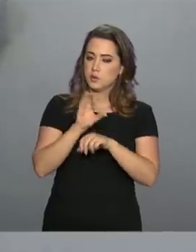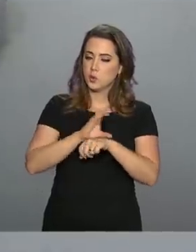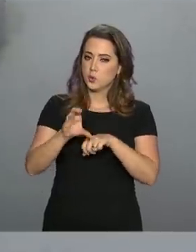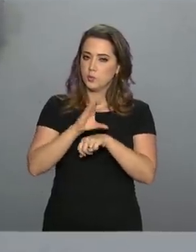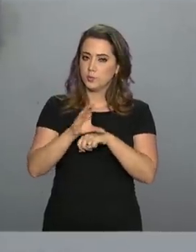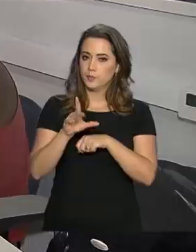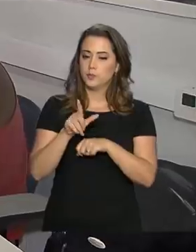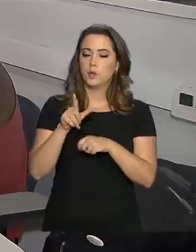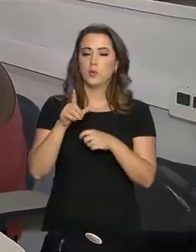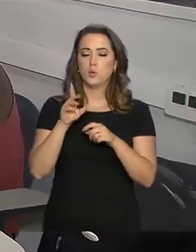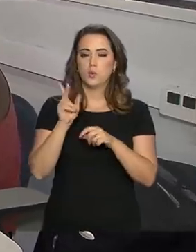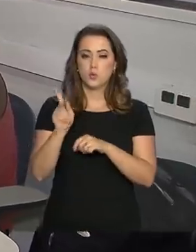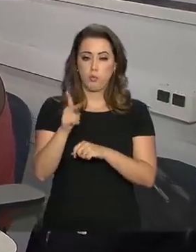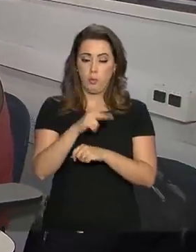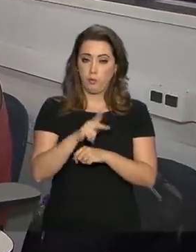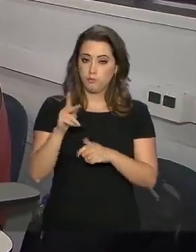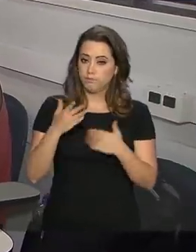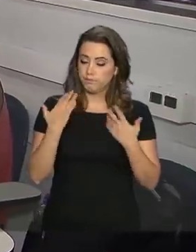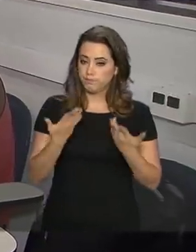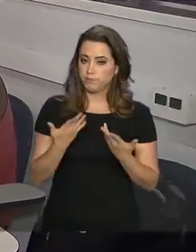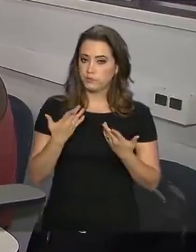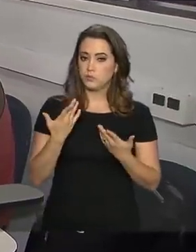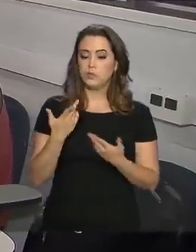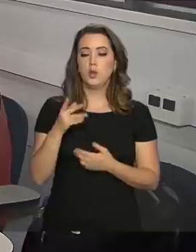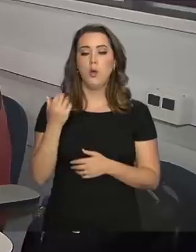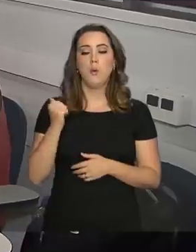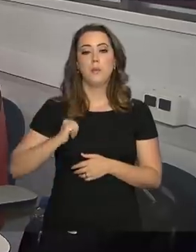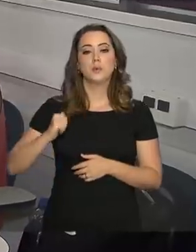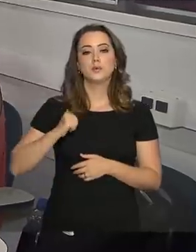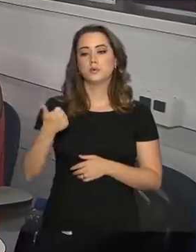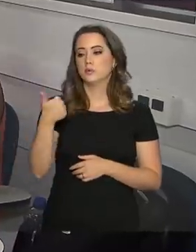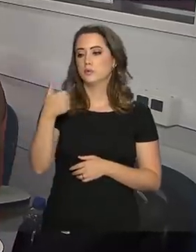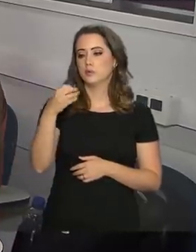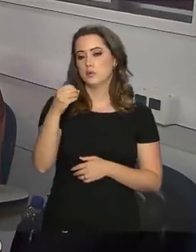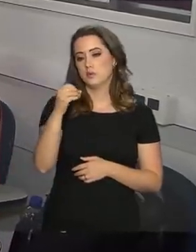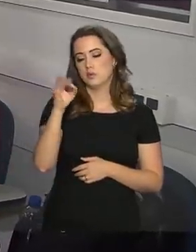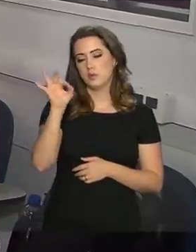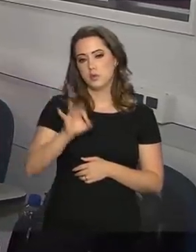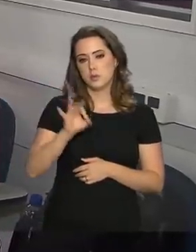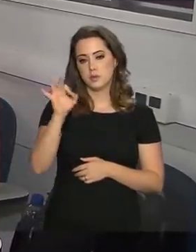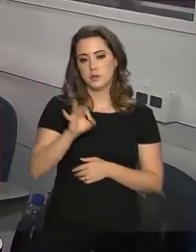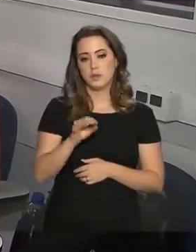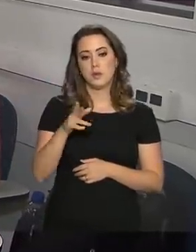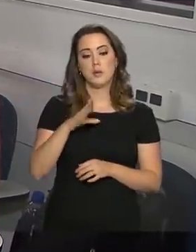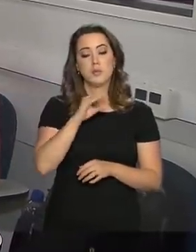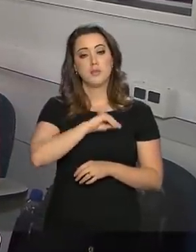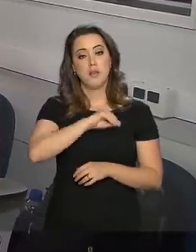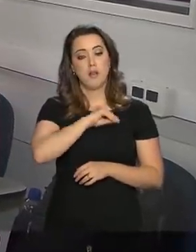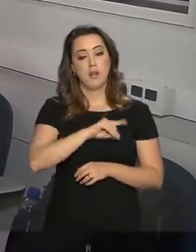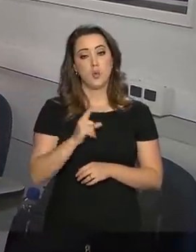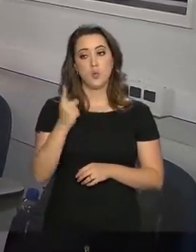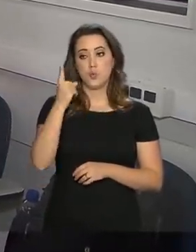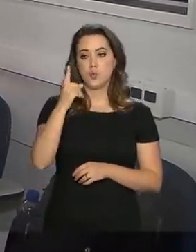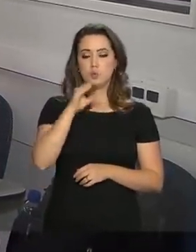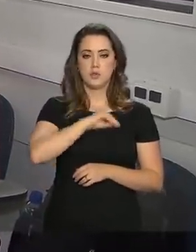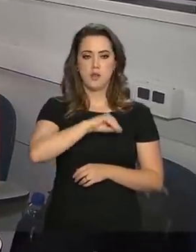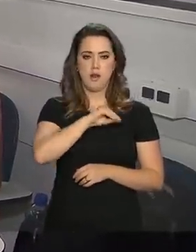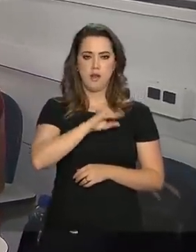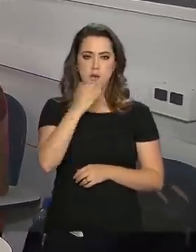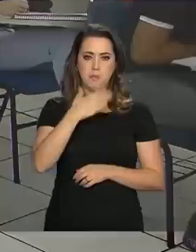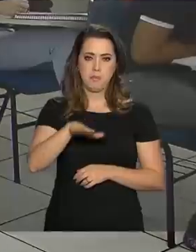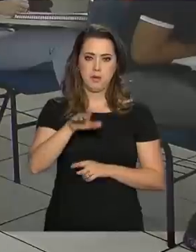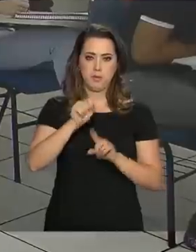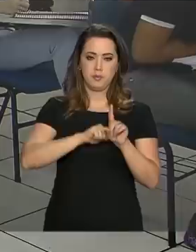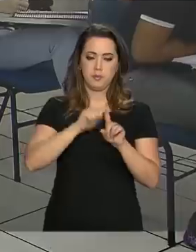de licenciatura. Para concorrer às bolsas de 100%, é preciso comprovar renda familiar de até um salário mínimo e meio